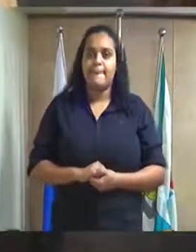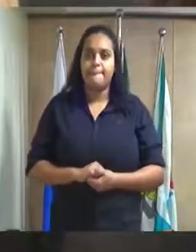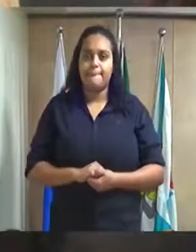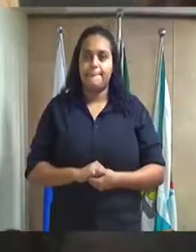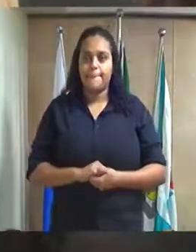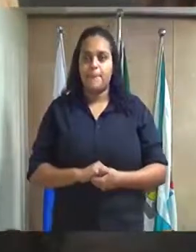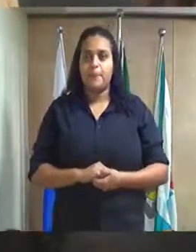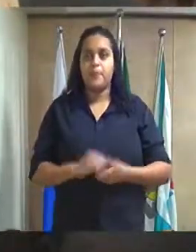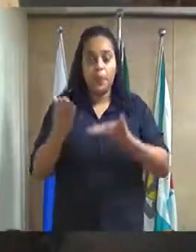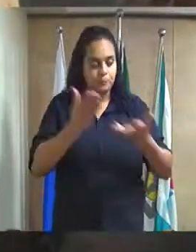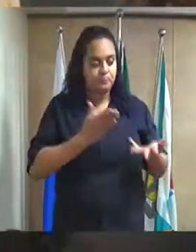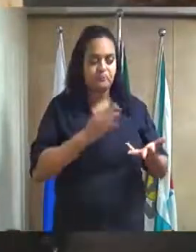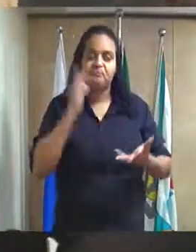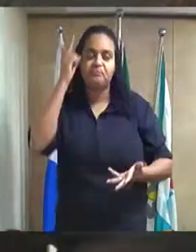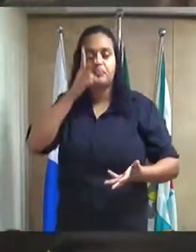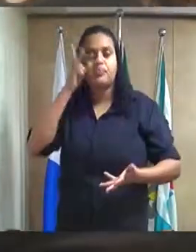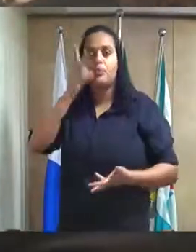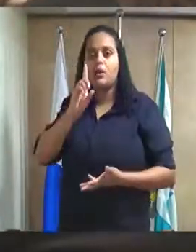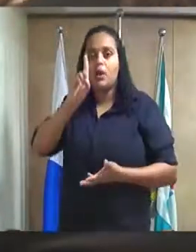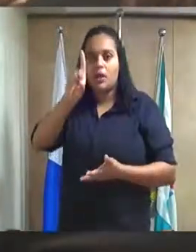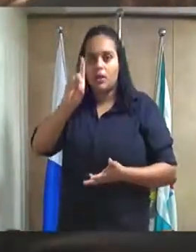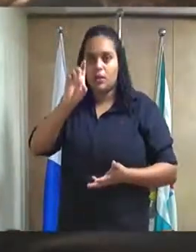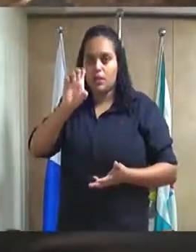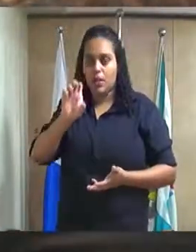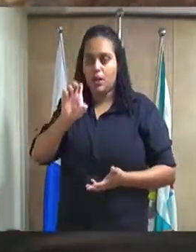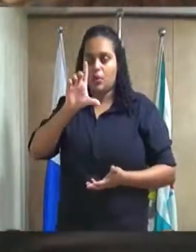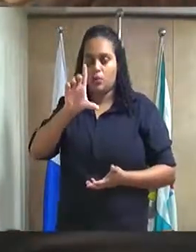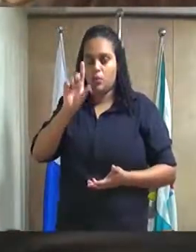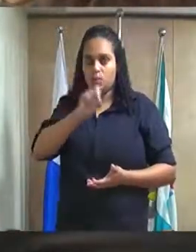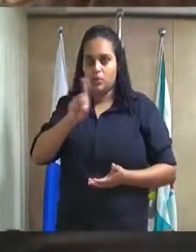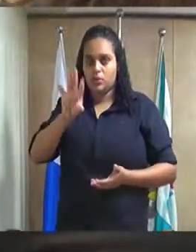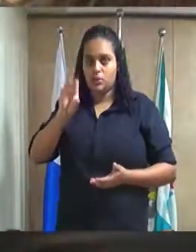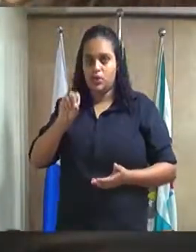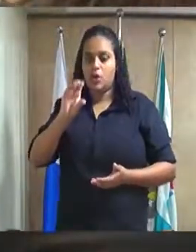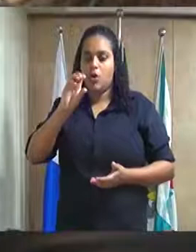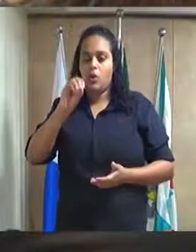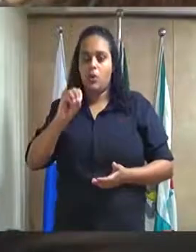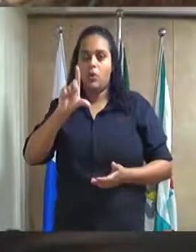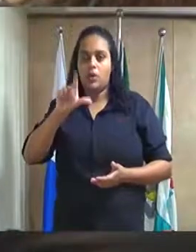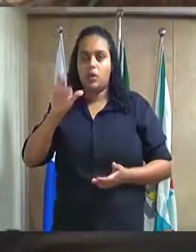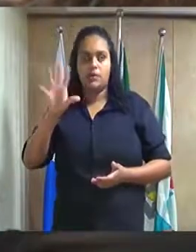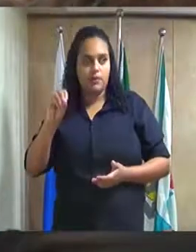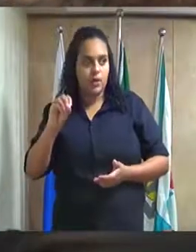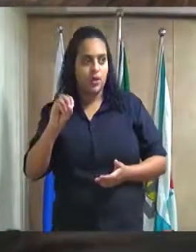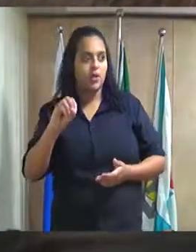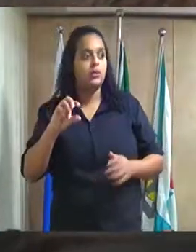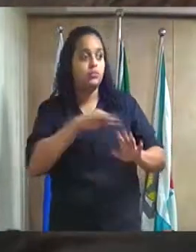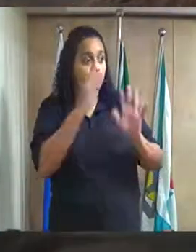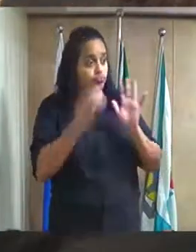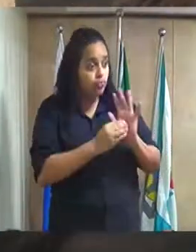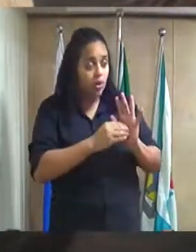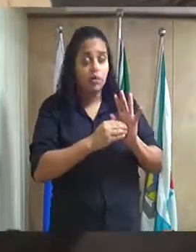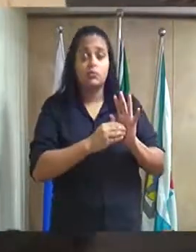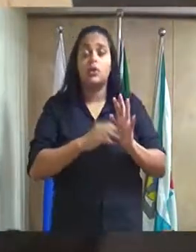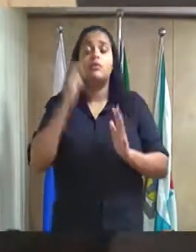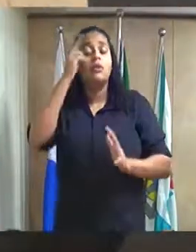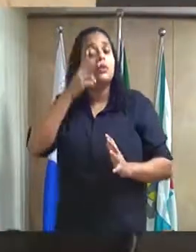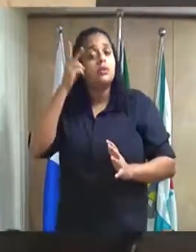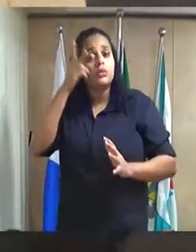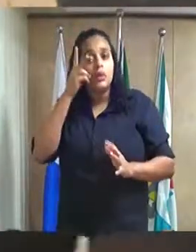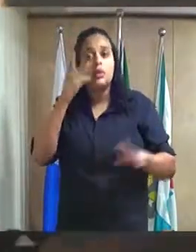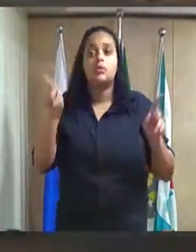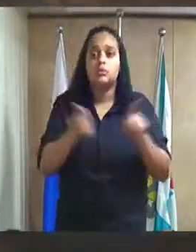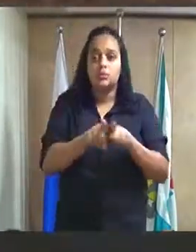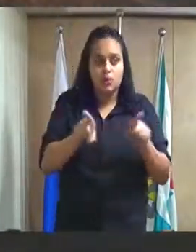Convido a vereadora Delsa de Oliveira. Boa noite a todos os vereadores, funcionários desta